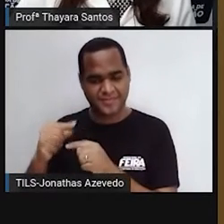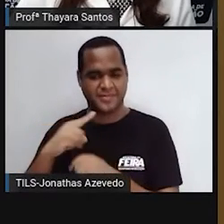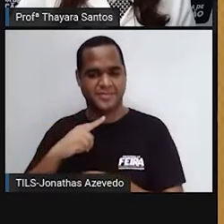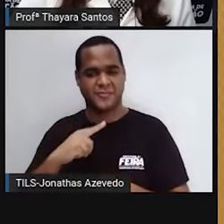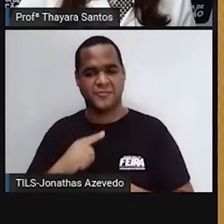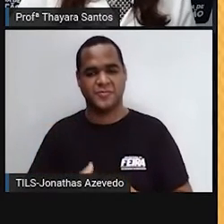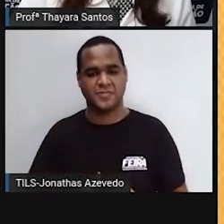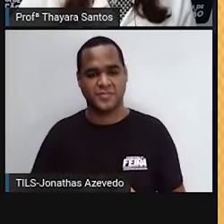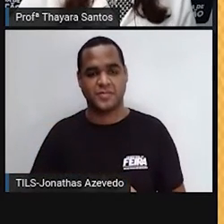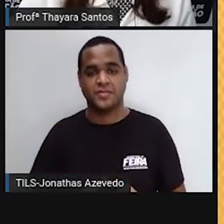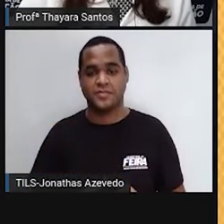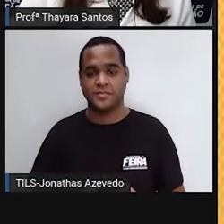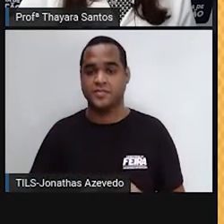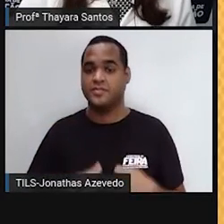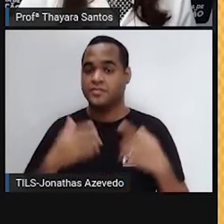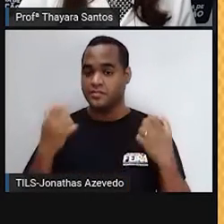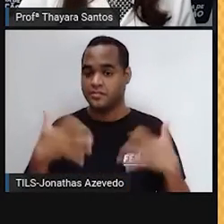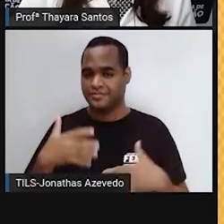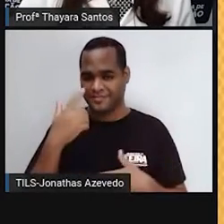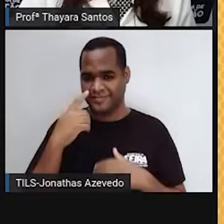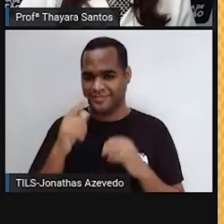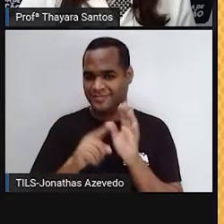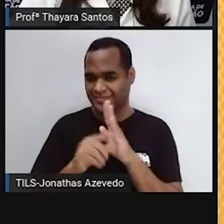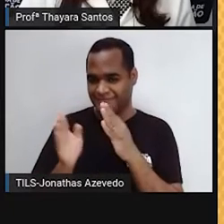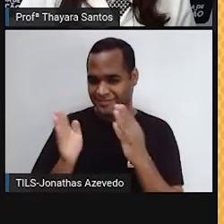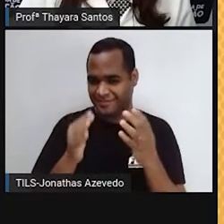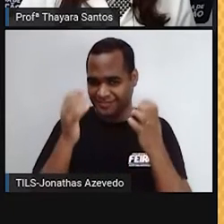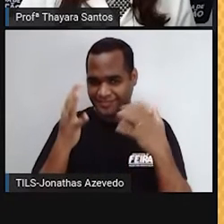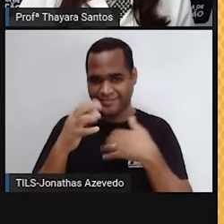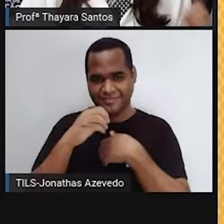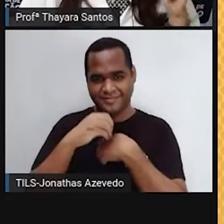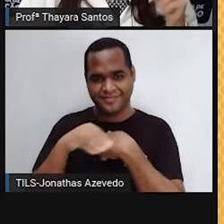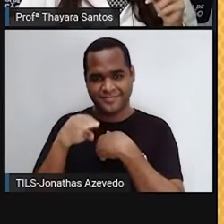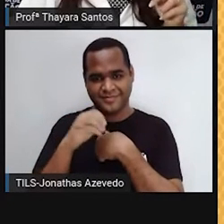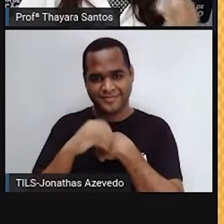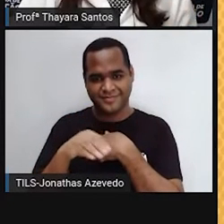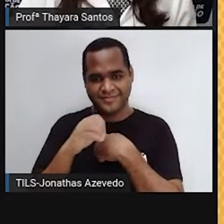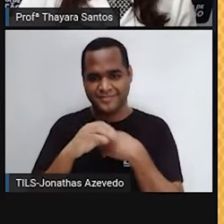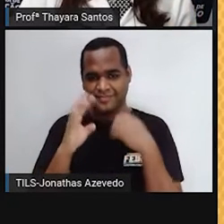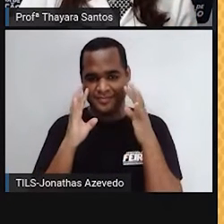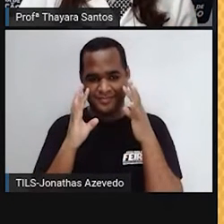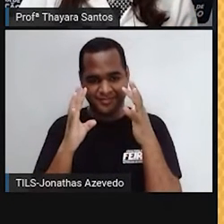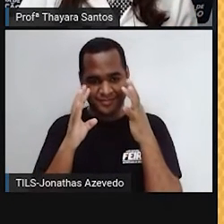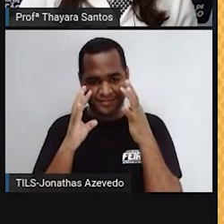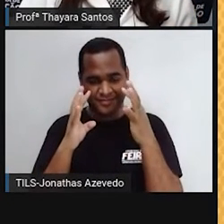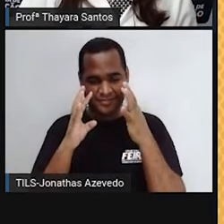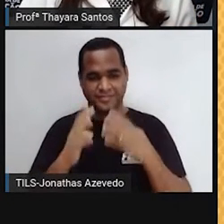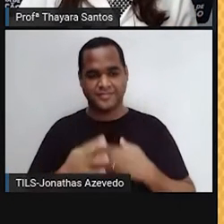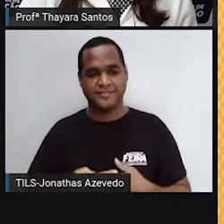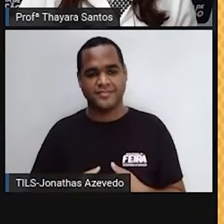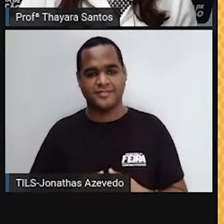Agora a gente vai saber um pouquinho mais sobre isso nesse vídeo que eu trouxe para vocês. Presta atenção aí do outro lado.